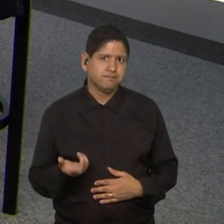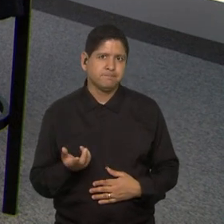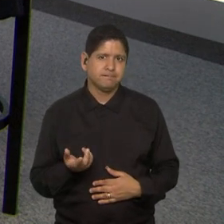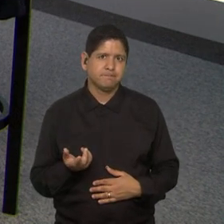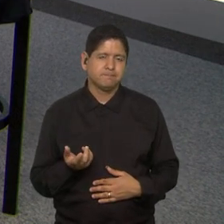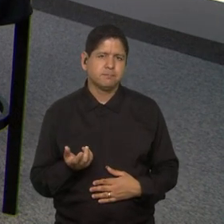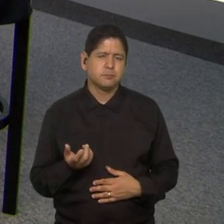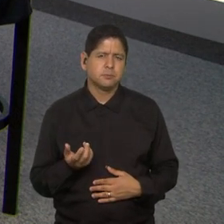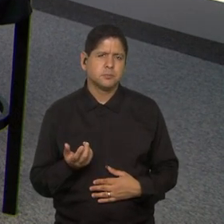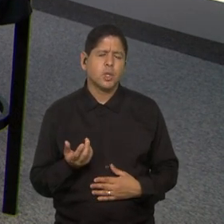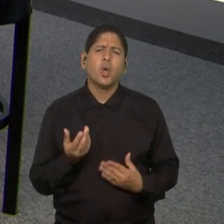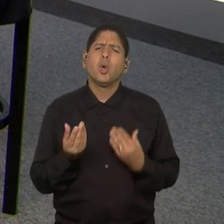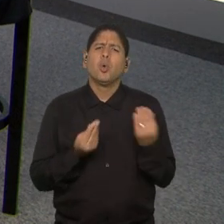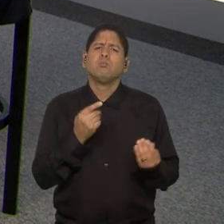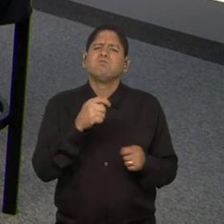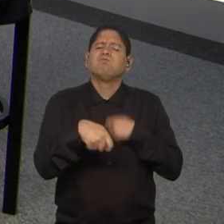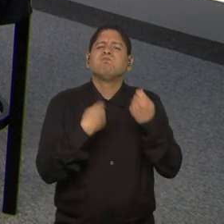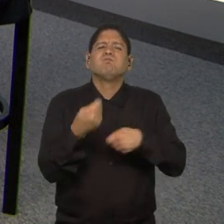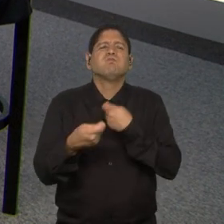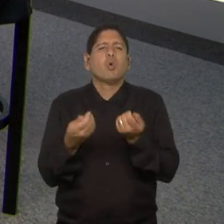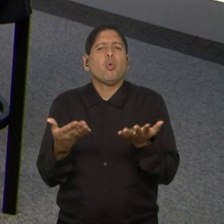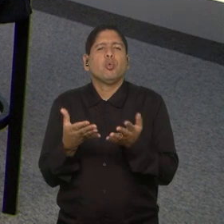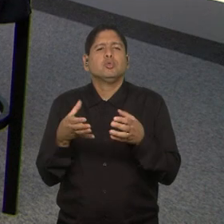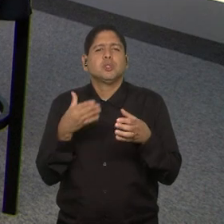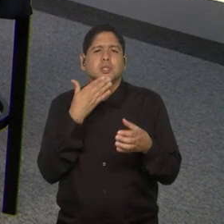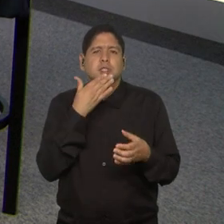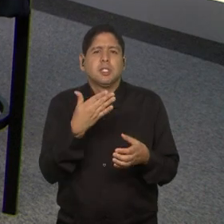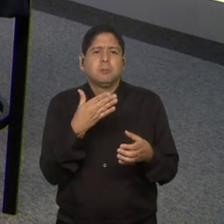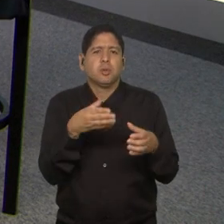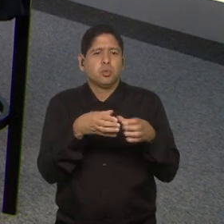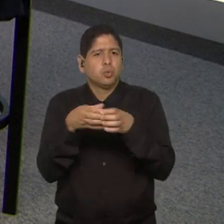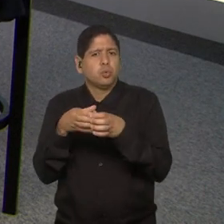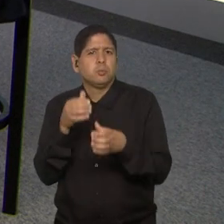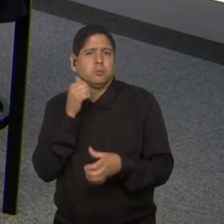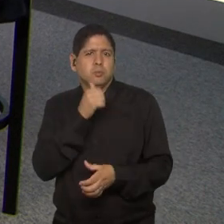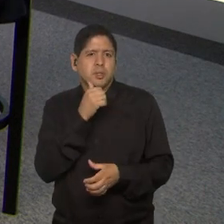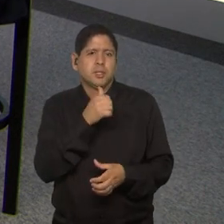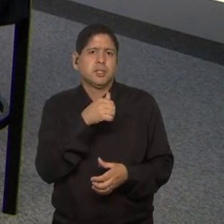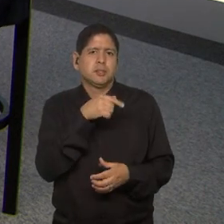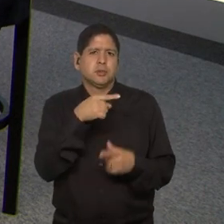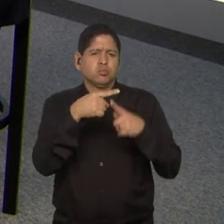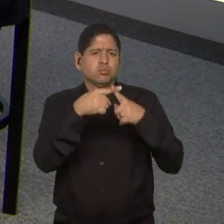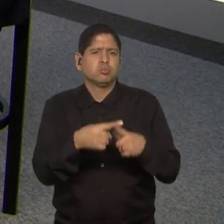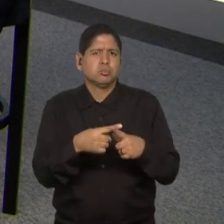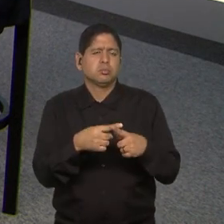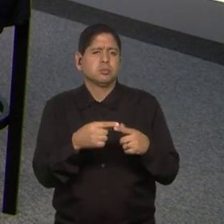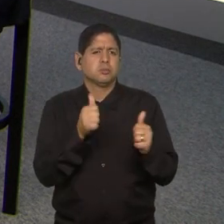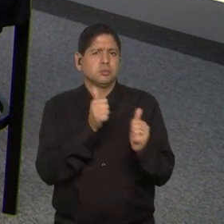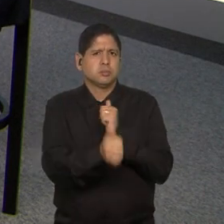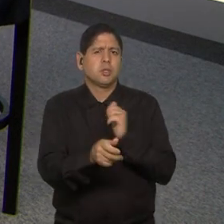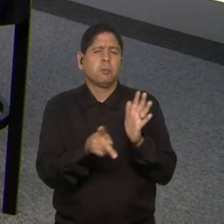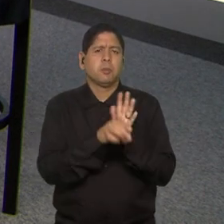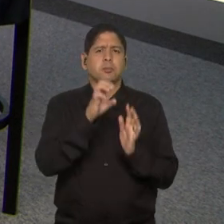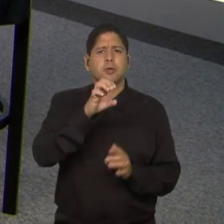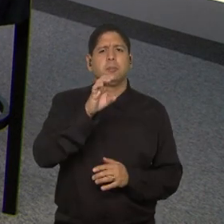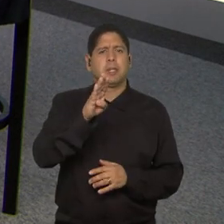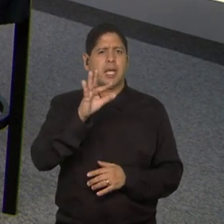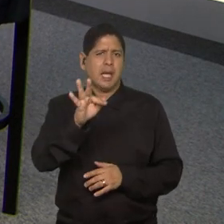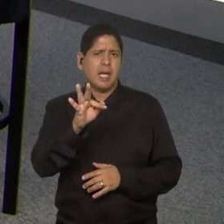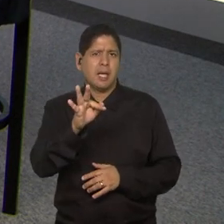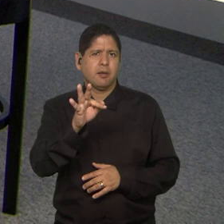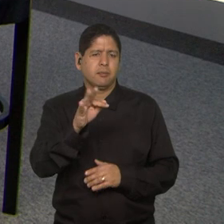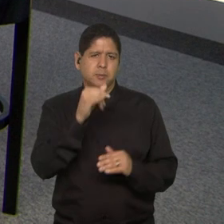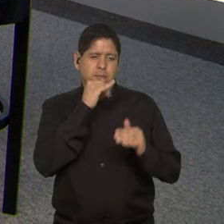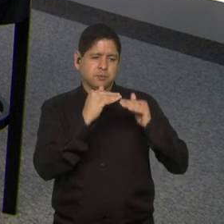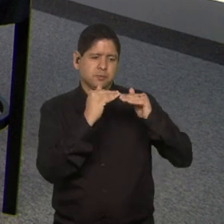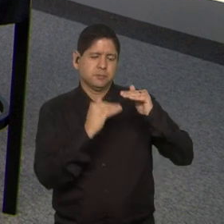Como é que se classificam hoje as equipes femininas para jogar competições CBF? Na parte